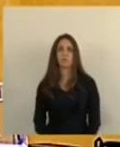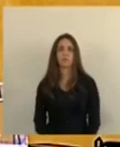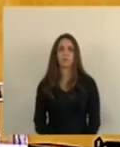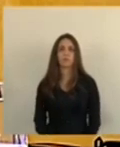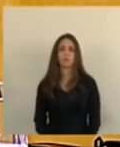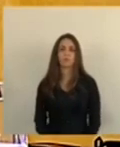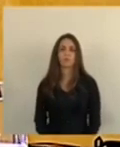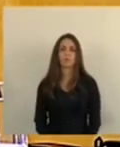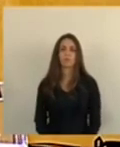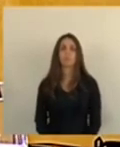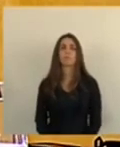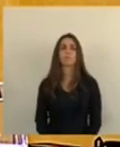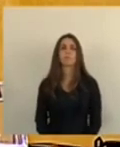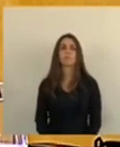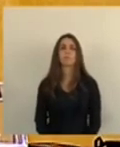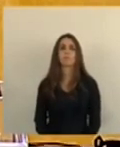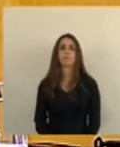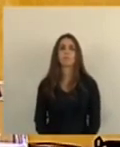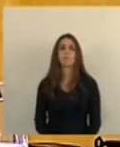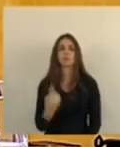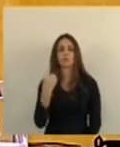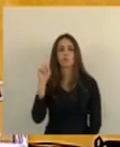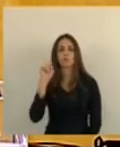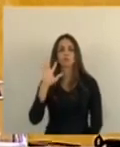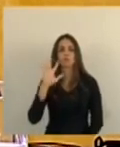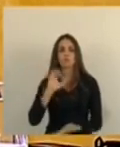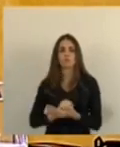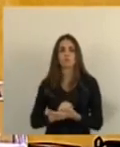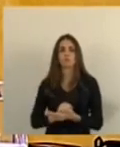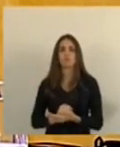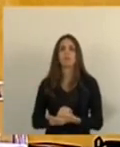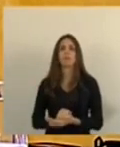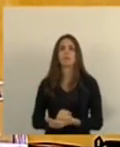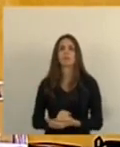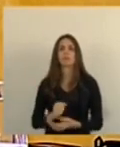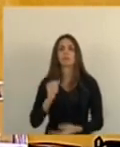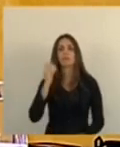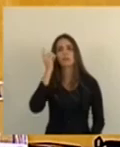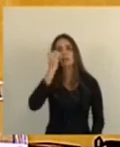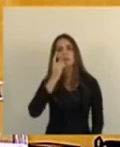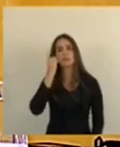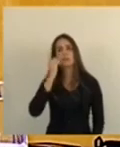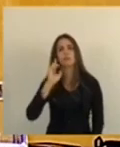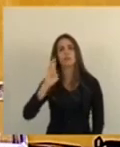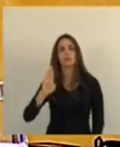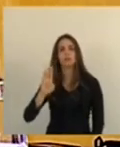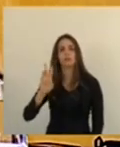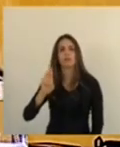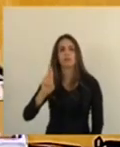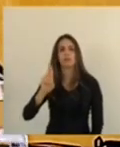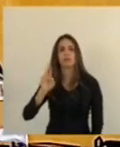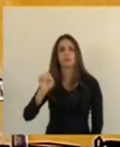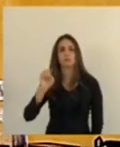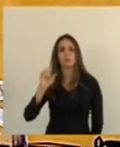com a palavra o último orador do dia deputado Bruno Lamas